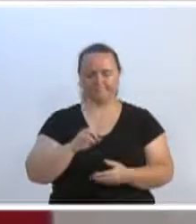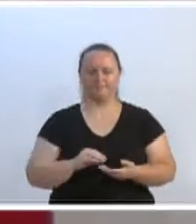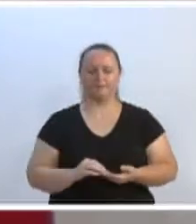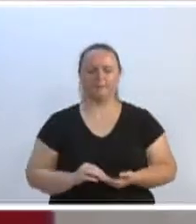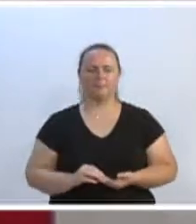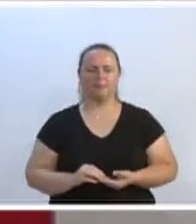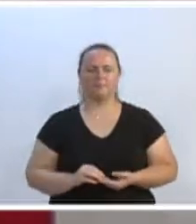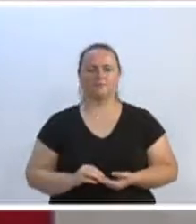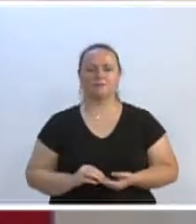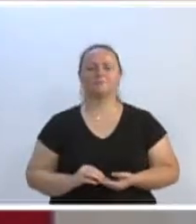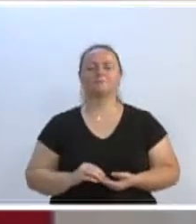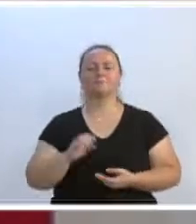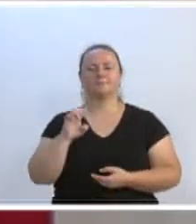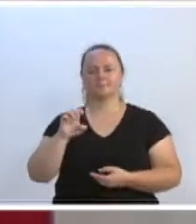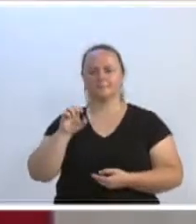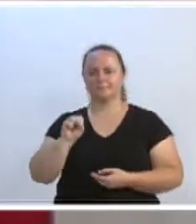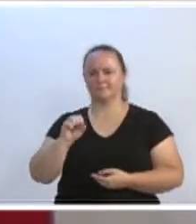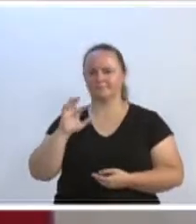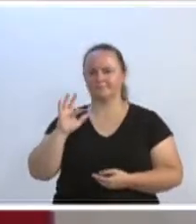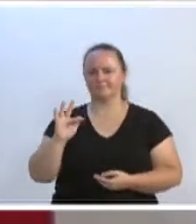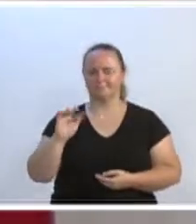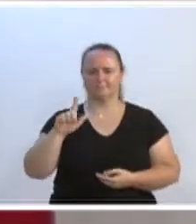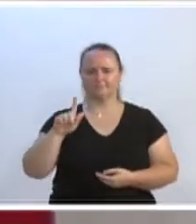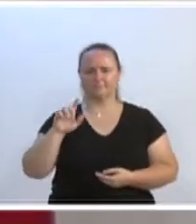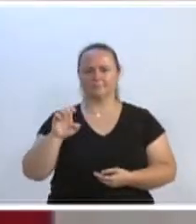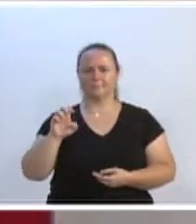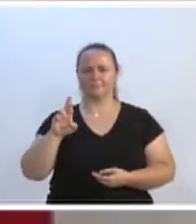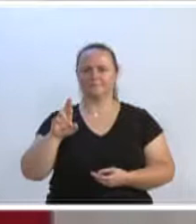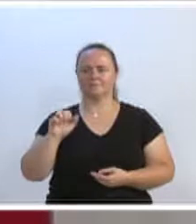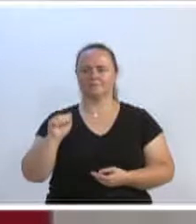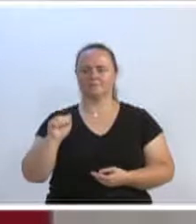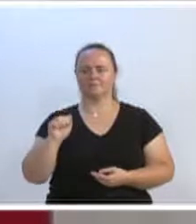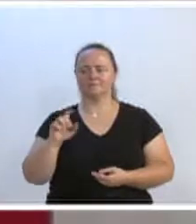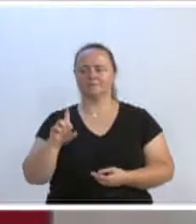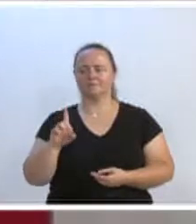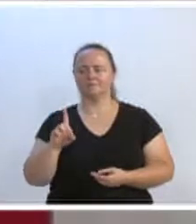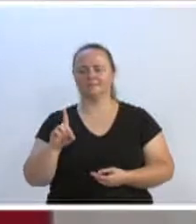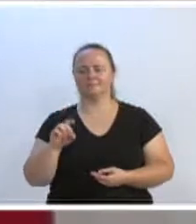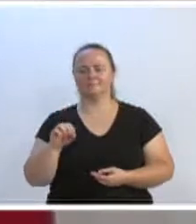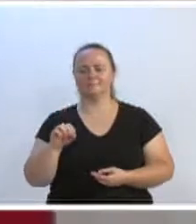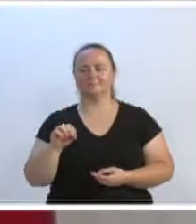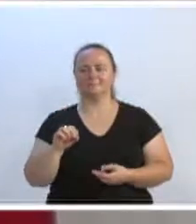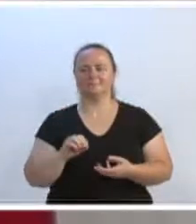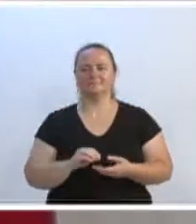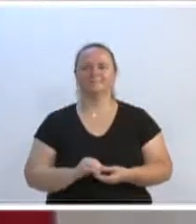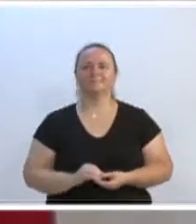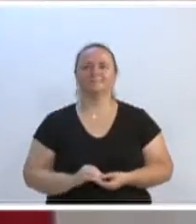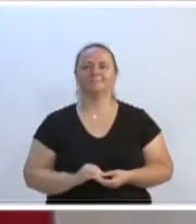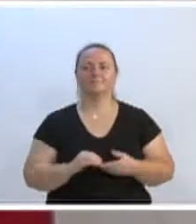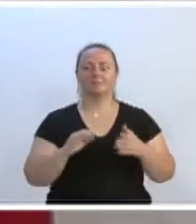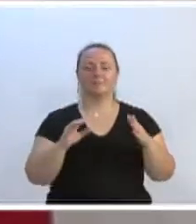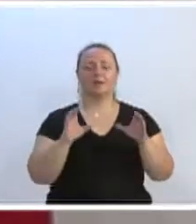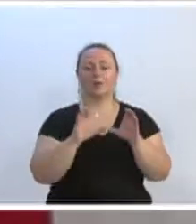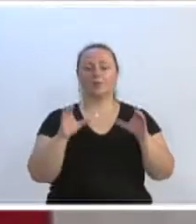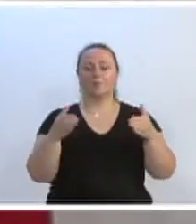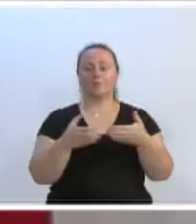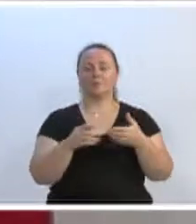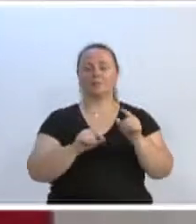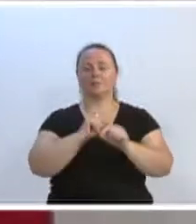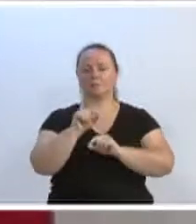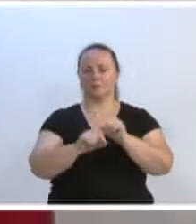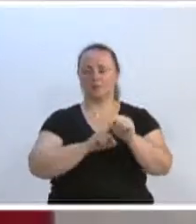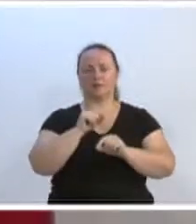no ESF Geral Timito Sobrinho. A comunidade está nos cobrando que o ESF está sem